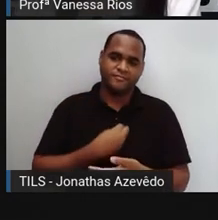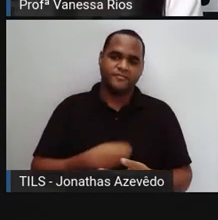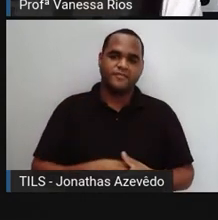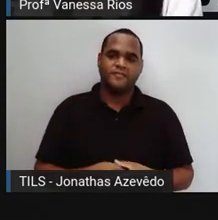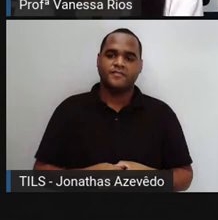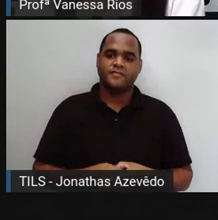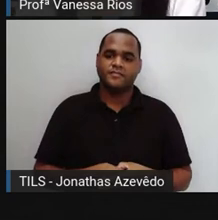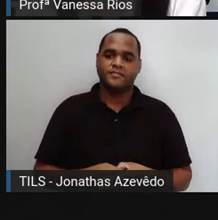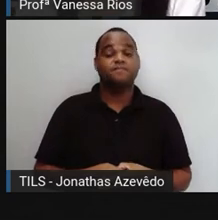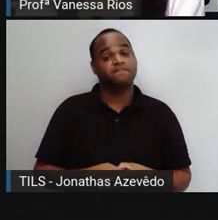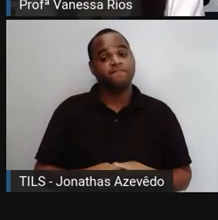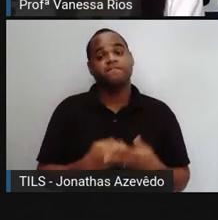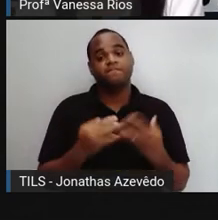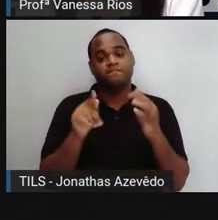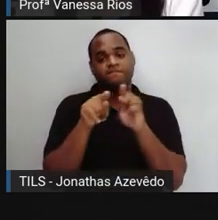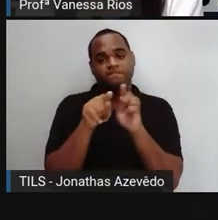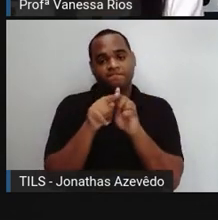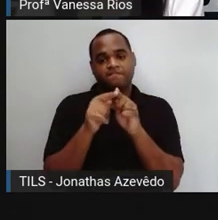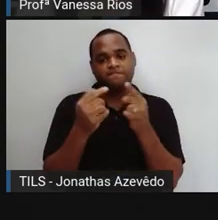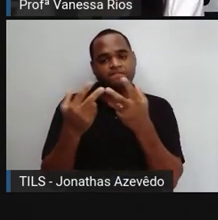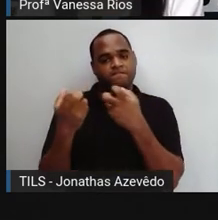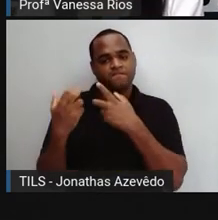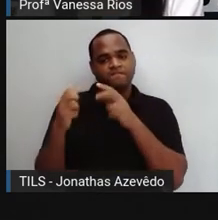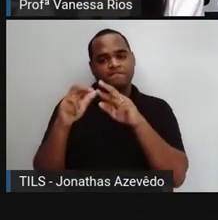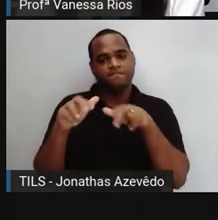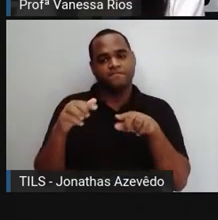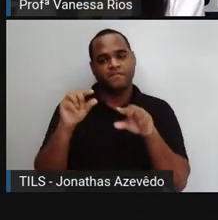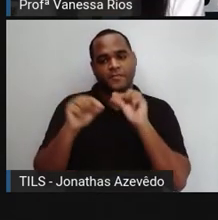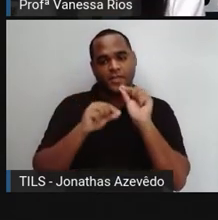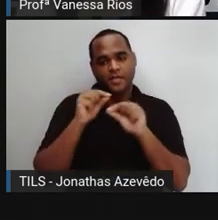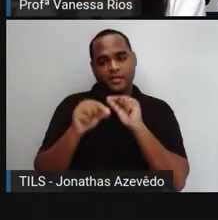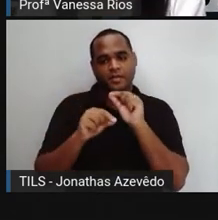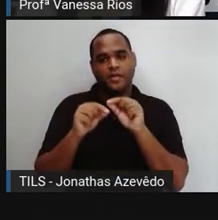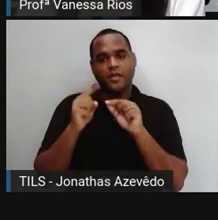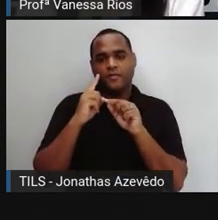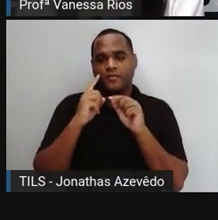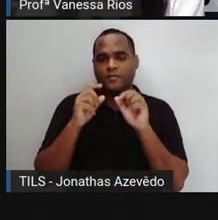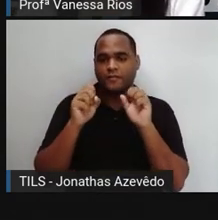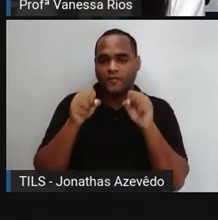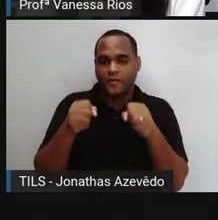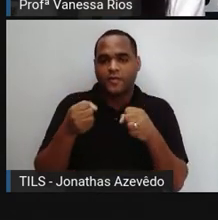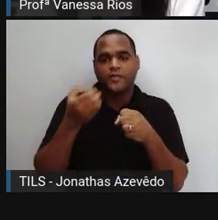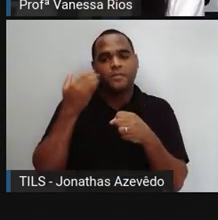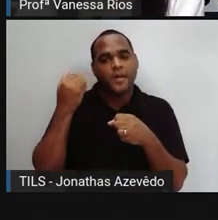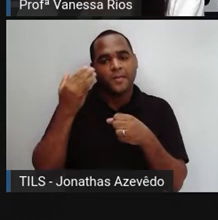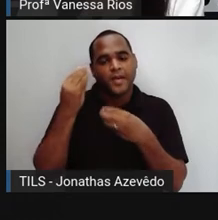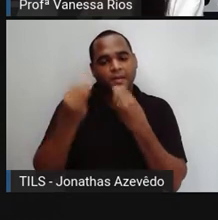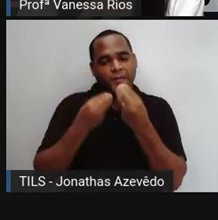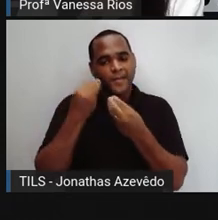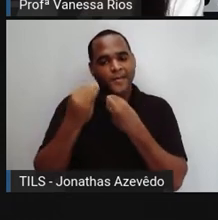O que podemos observar nas imagens para chegarmos às respostas da questão anterior?